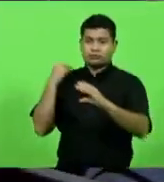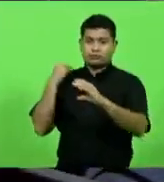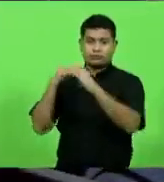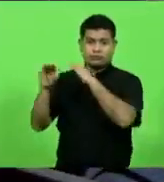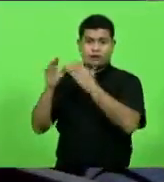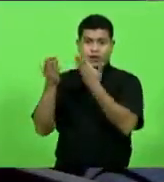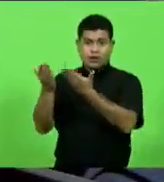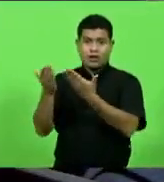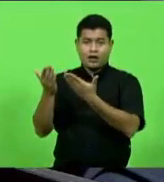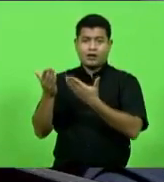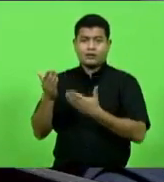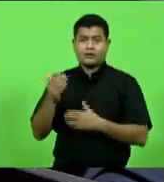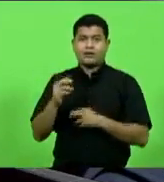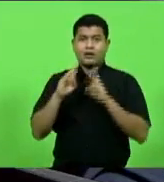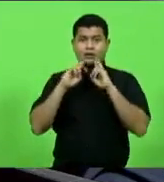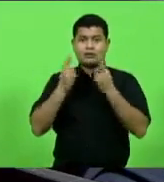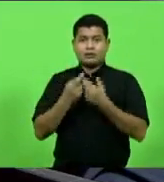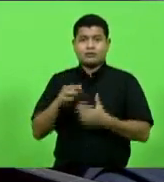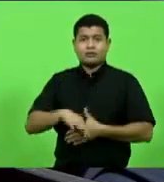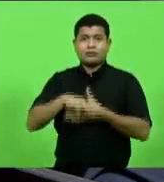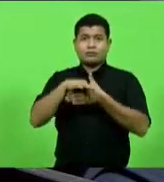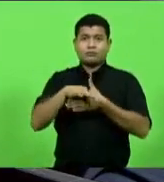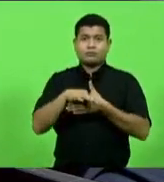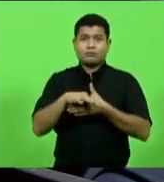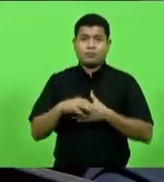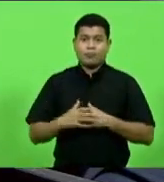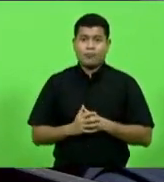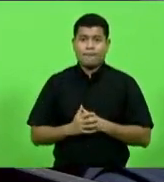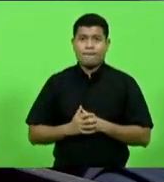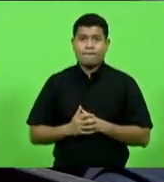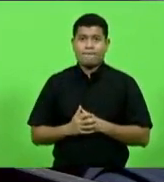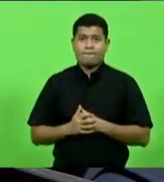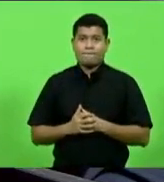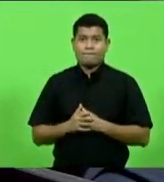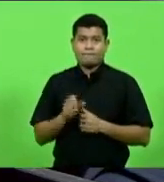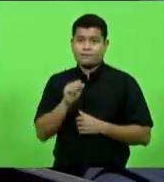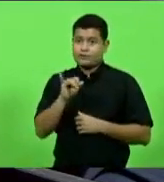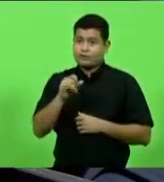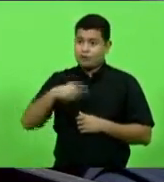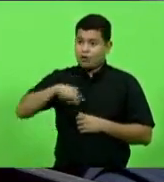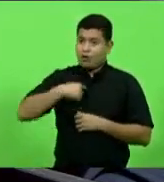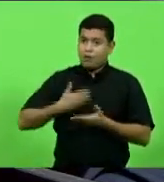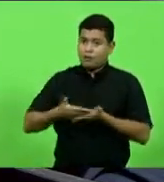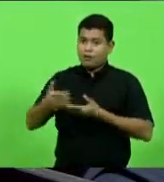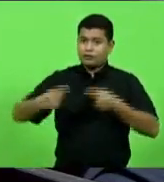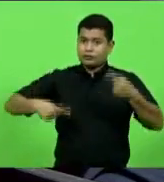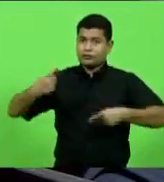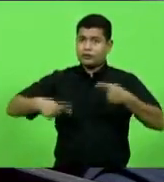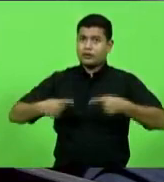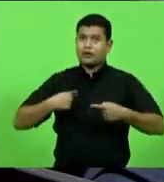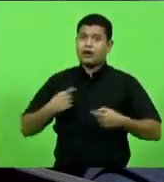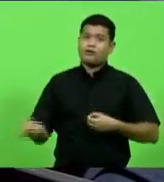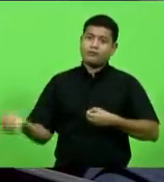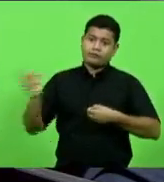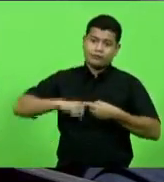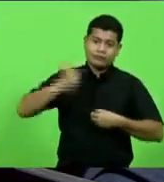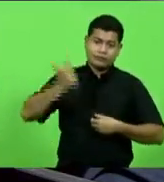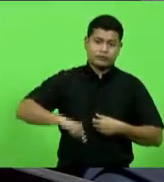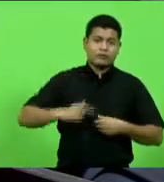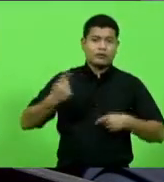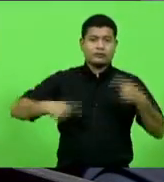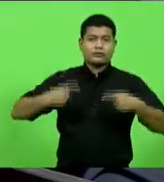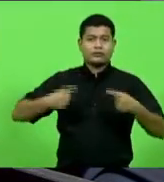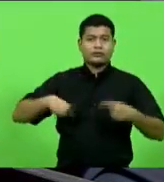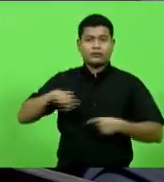feita reunião de liderança. Se a gente começar essa discussão aqui, gente vai retomar uma discussão que a gente não